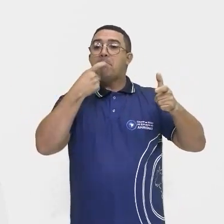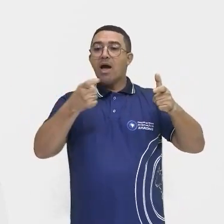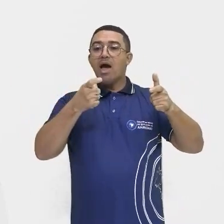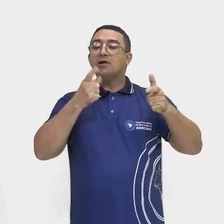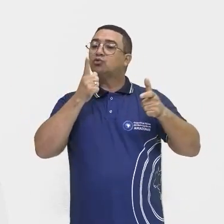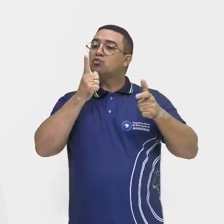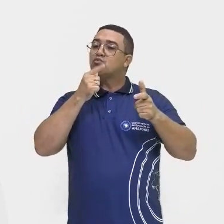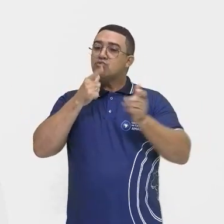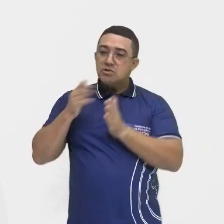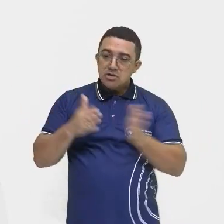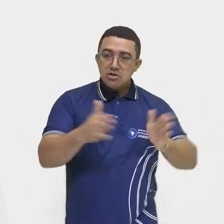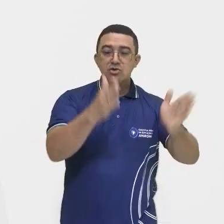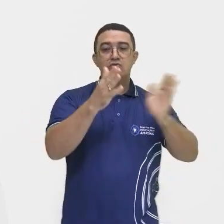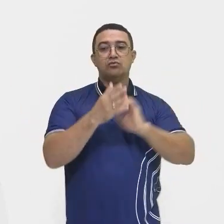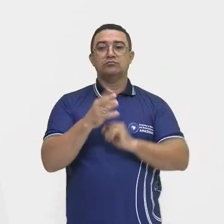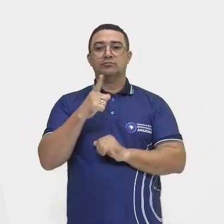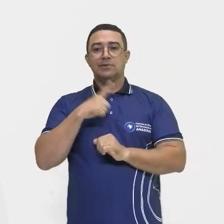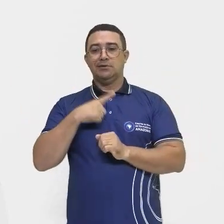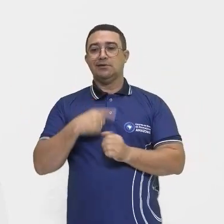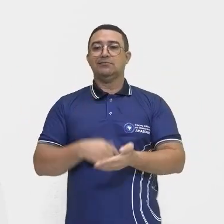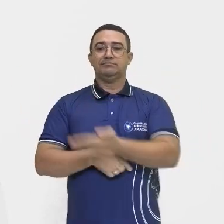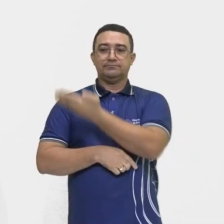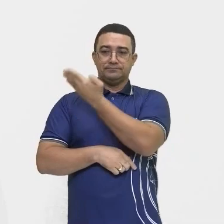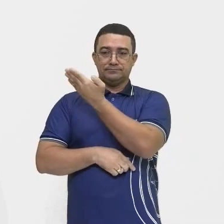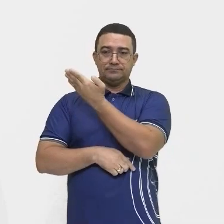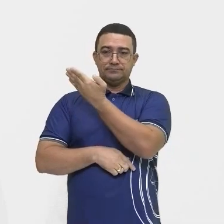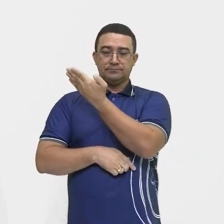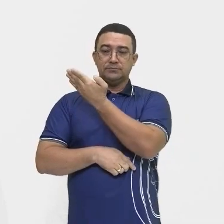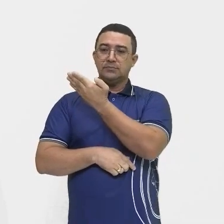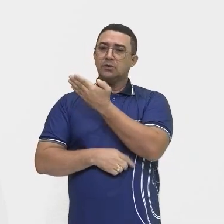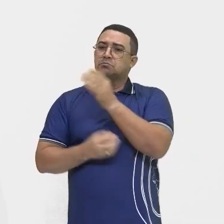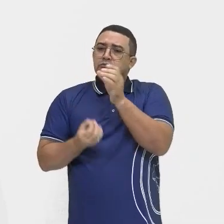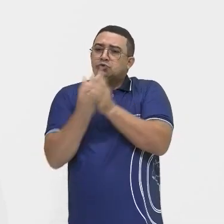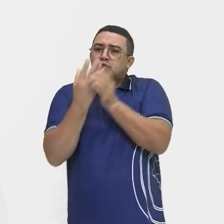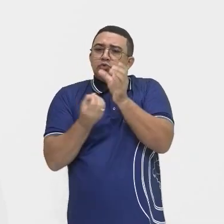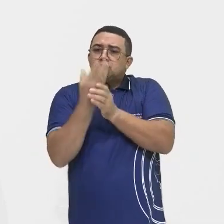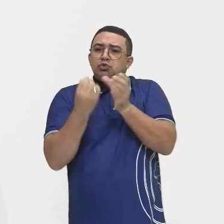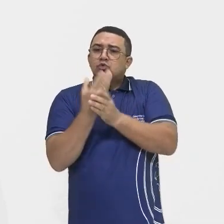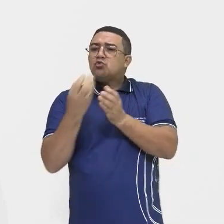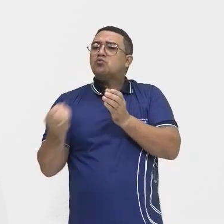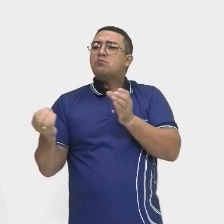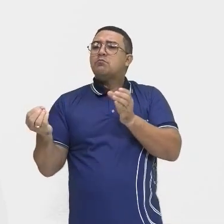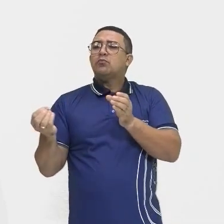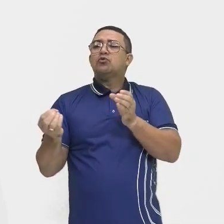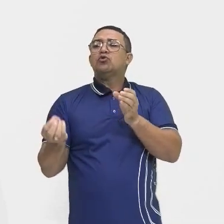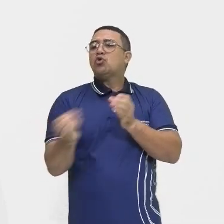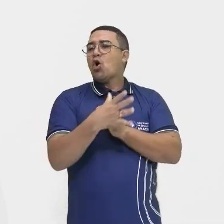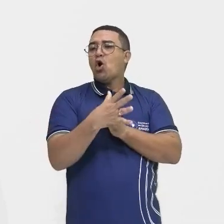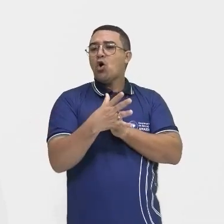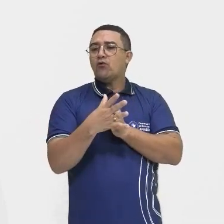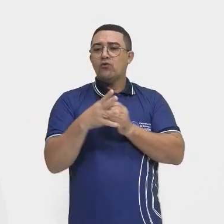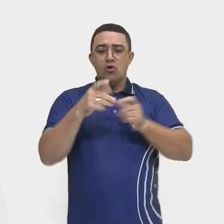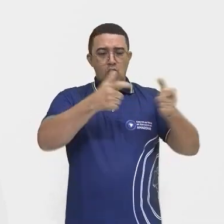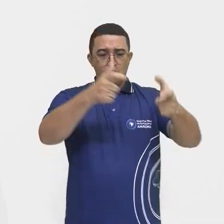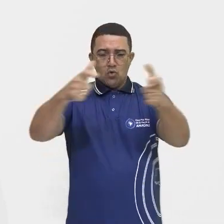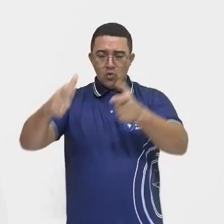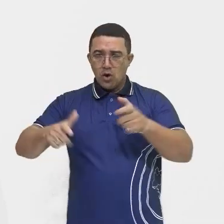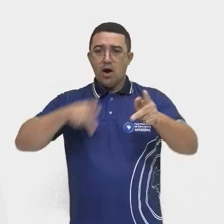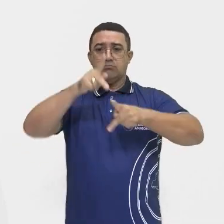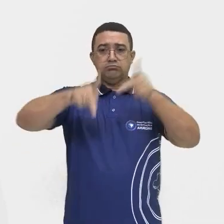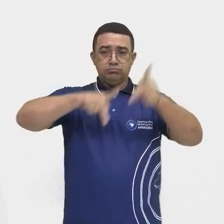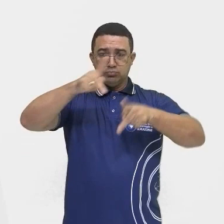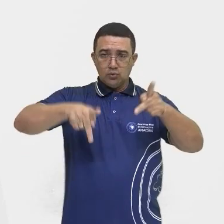aí o Rio Madeira, o Rio Puru, o Juruá, onde foram surgindo esses novos núcleos. E aí na sede desses